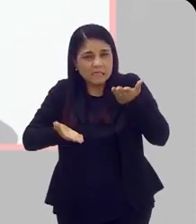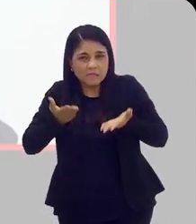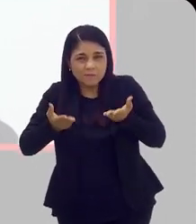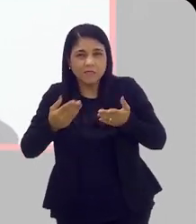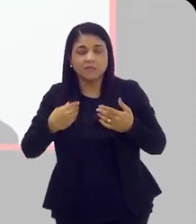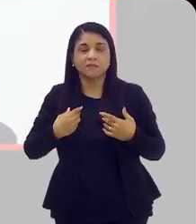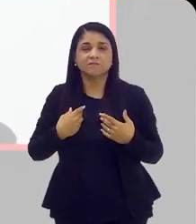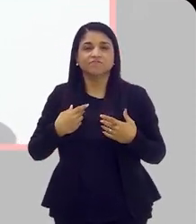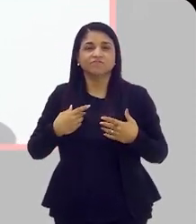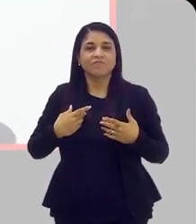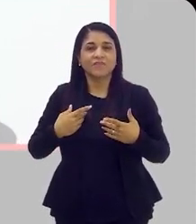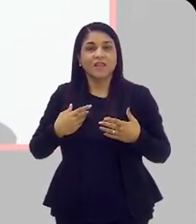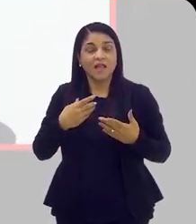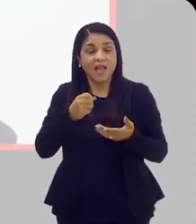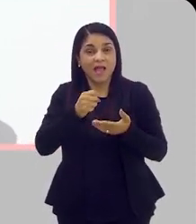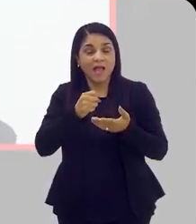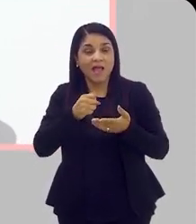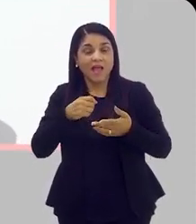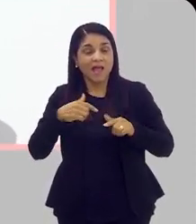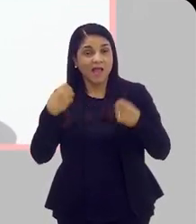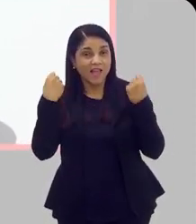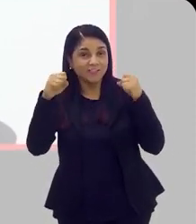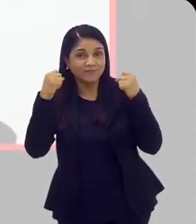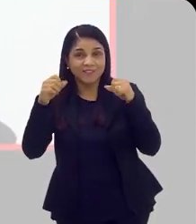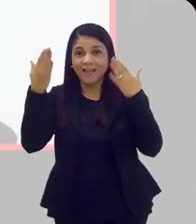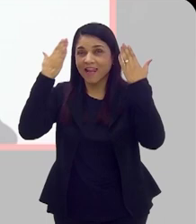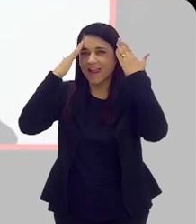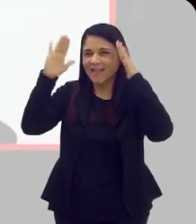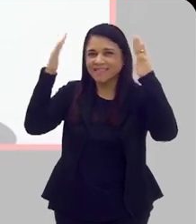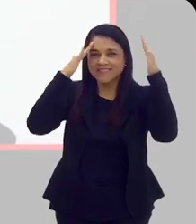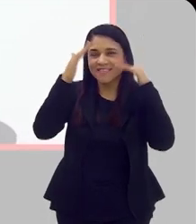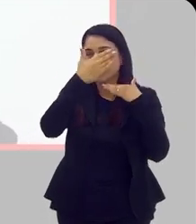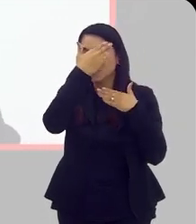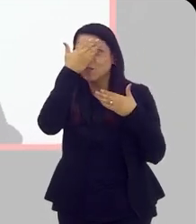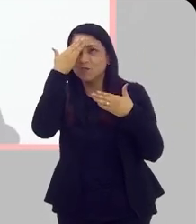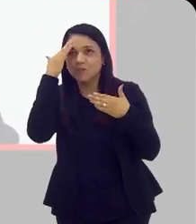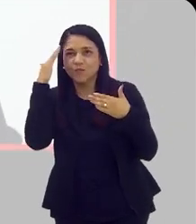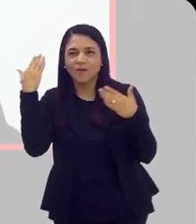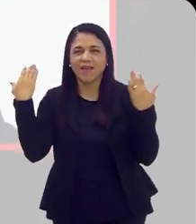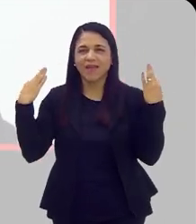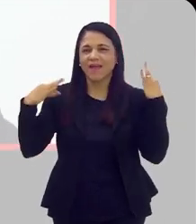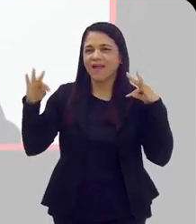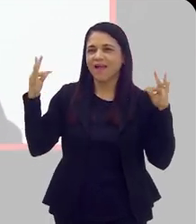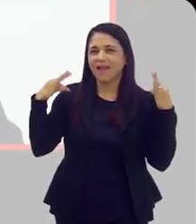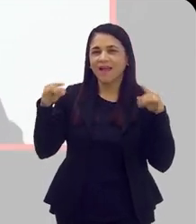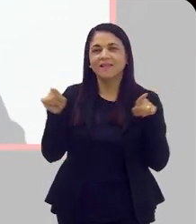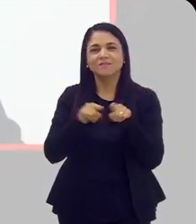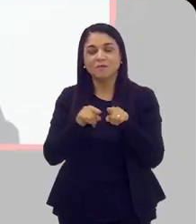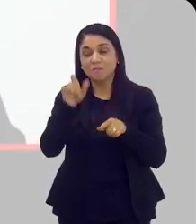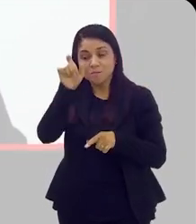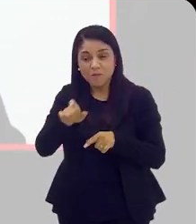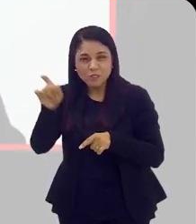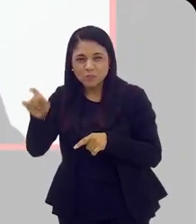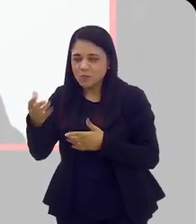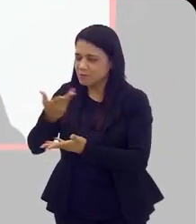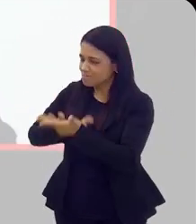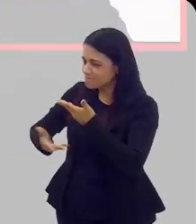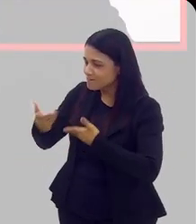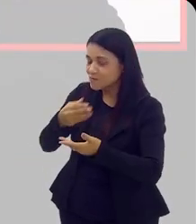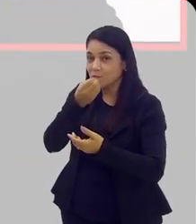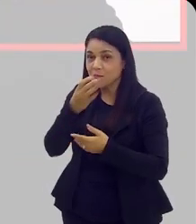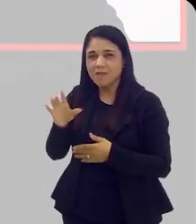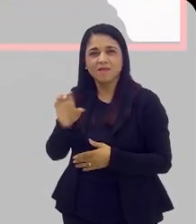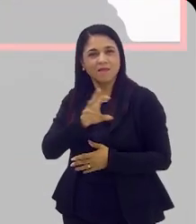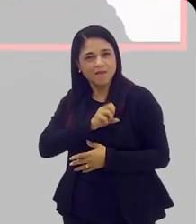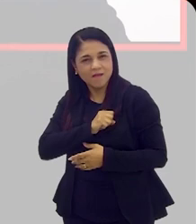de lazer, atividades que geram prazer, né? O convívio social com pessoas que te fazem bem, pessoas